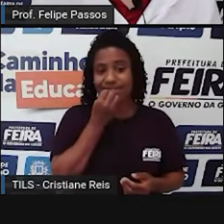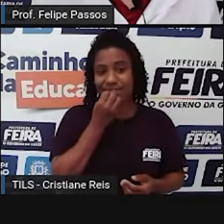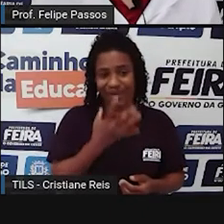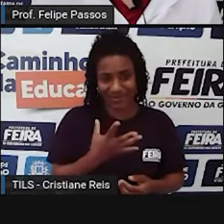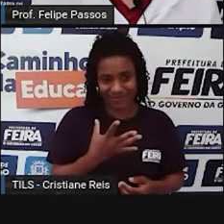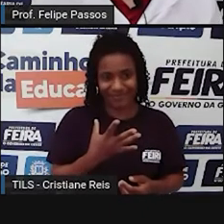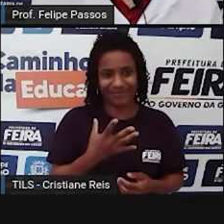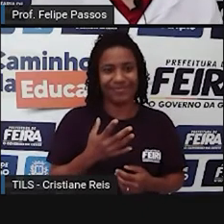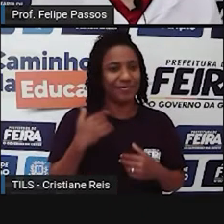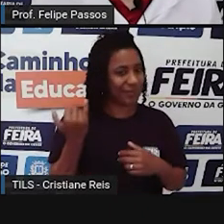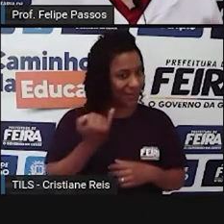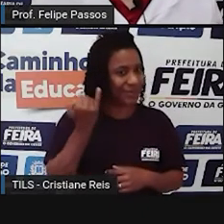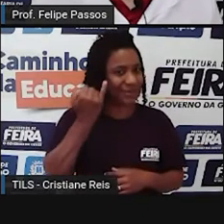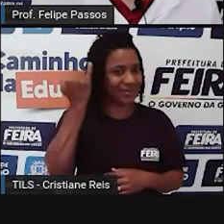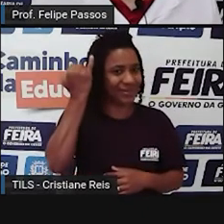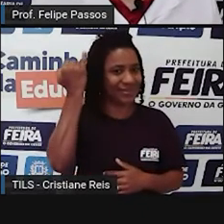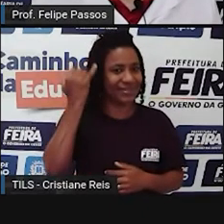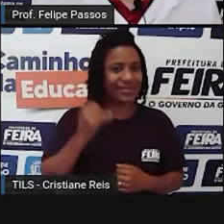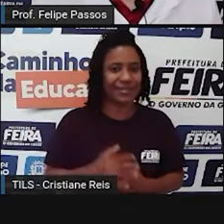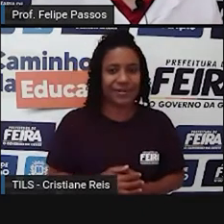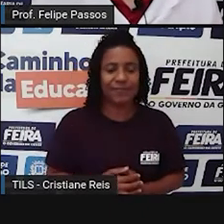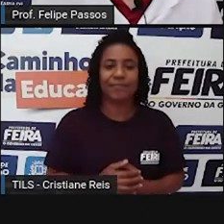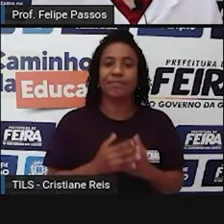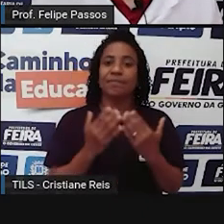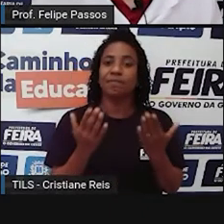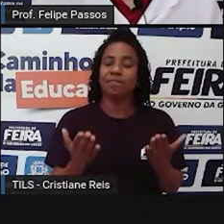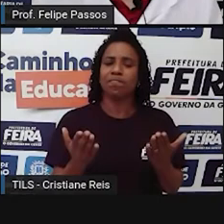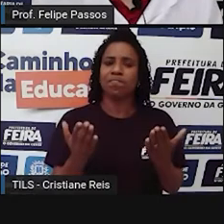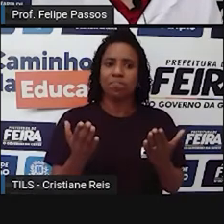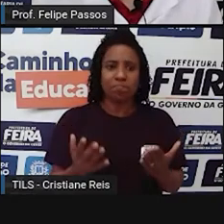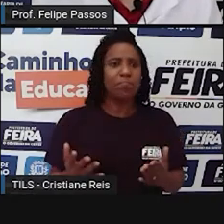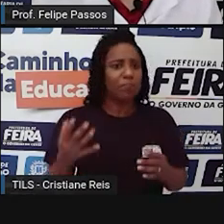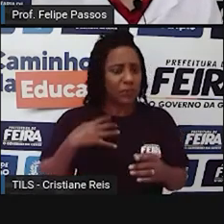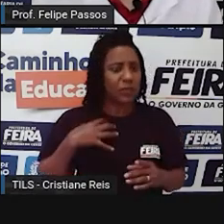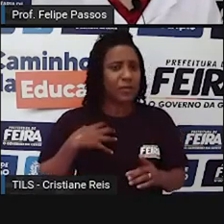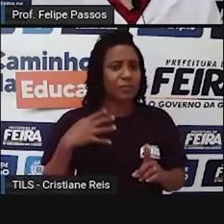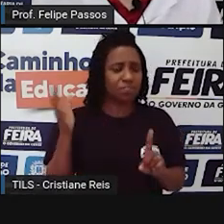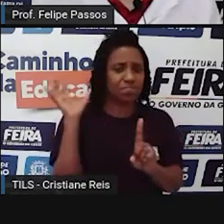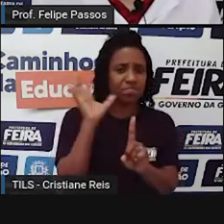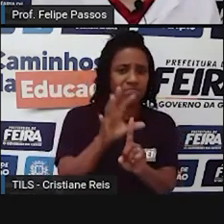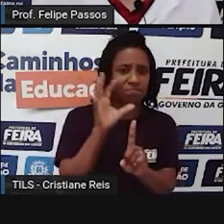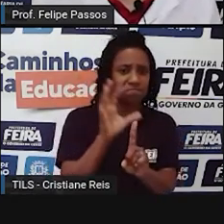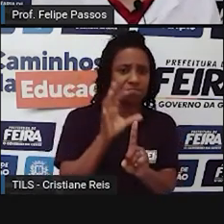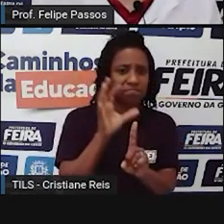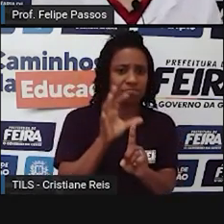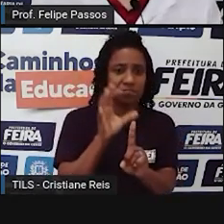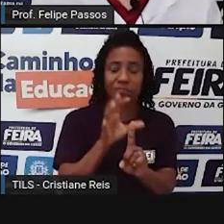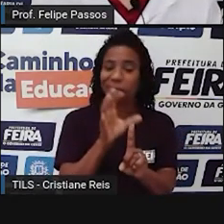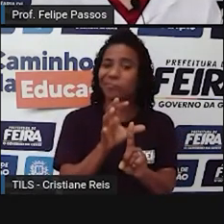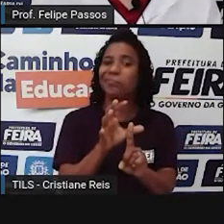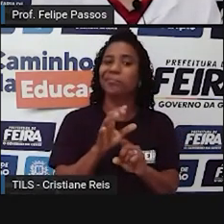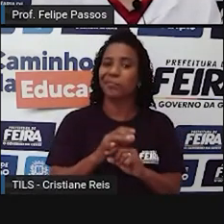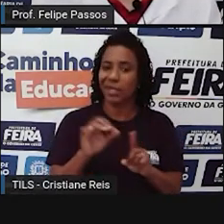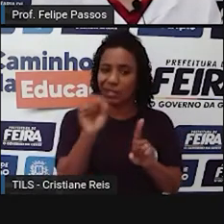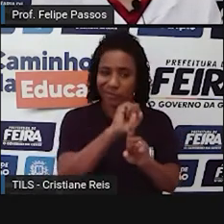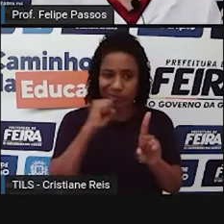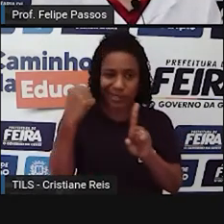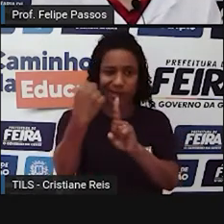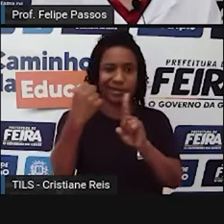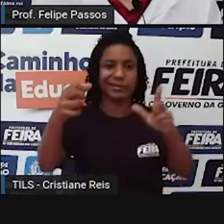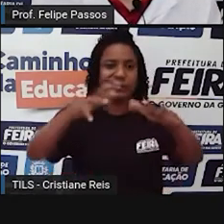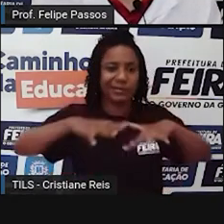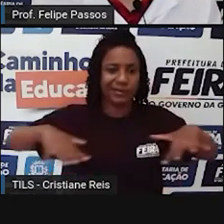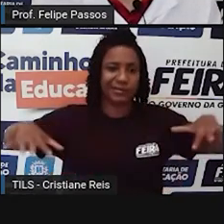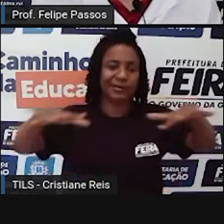lá. Isso nos afeta e muito. Então, a gente está nesse mundo, não tem volta, mas a gente precisa